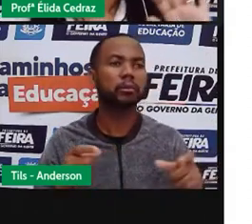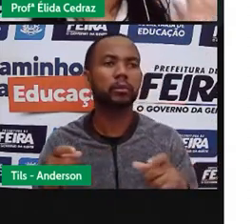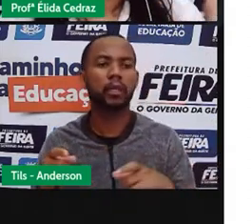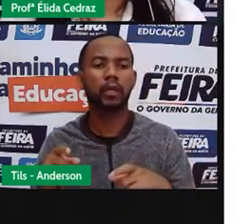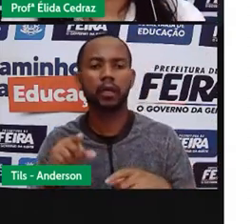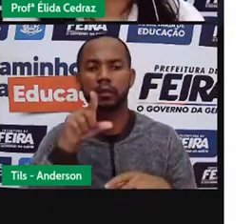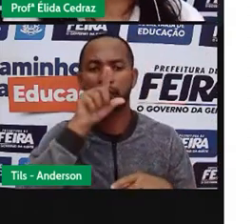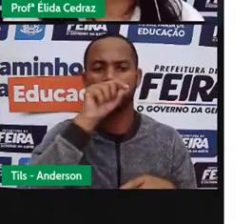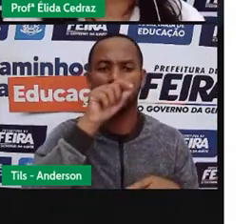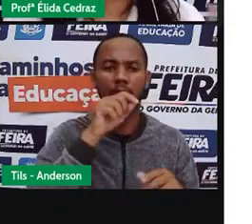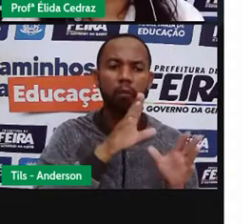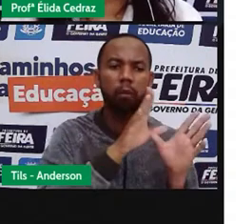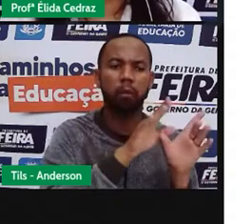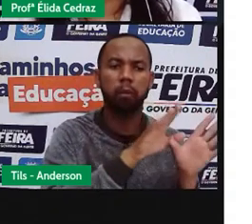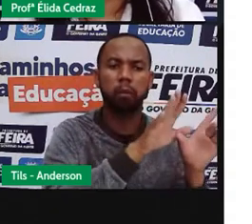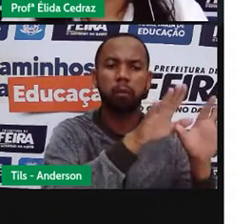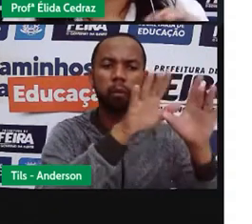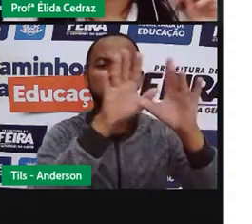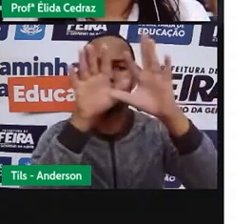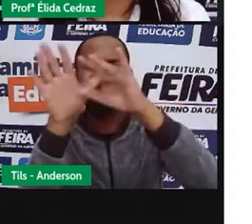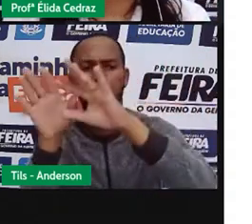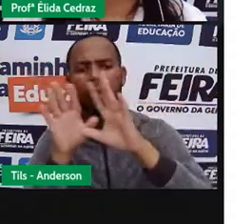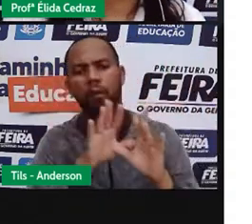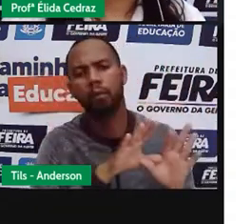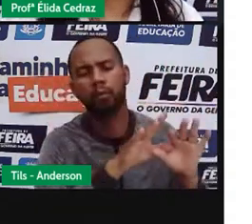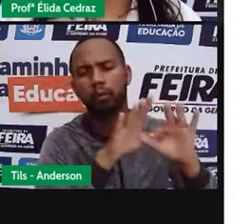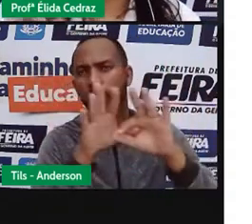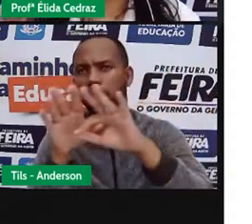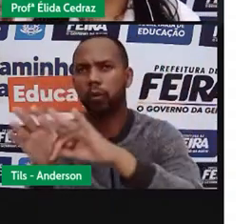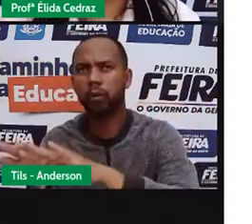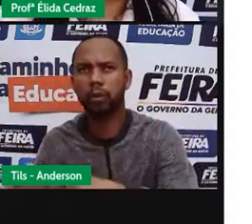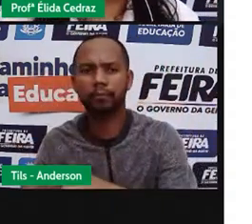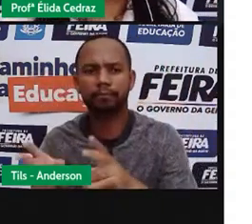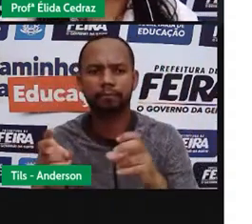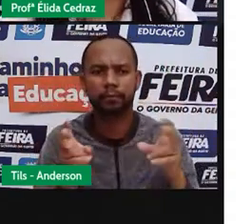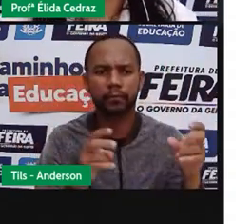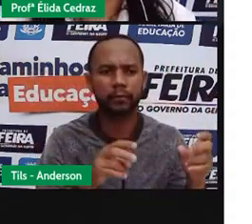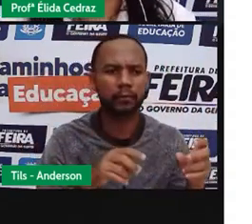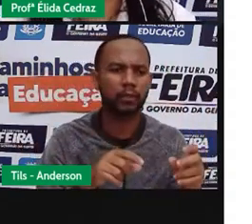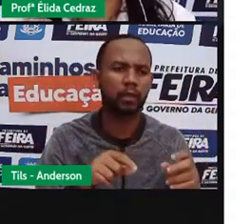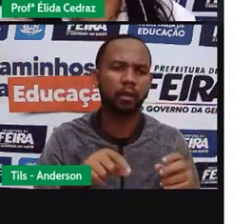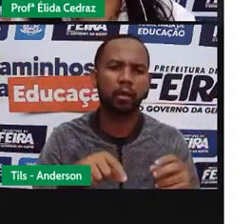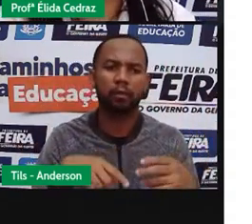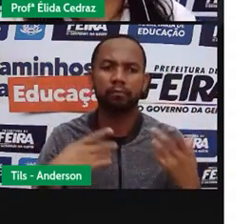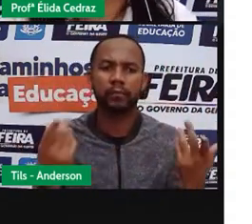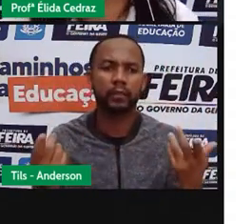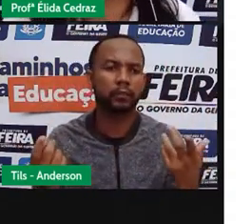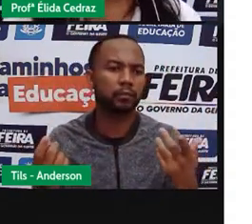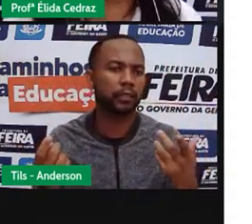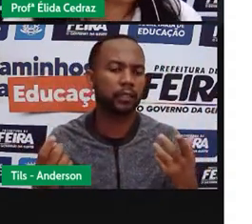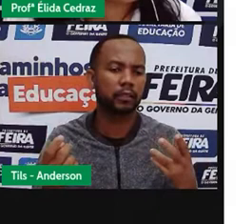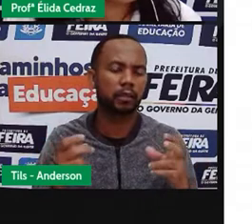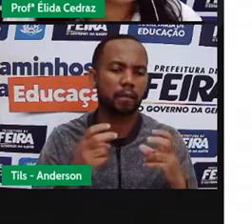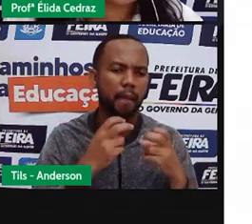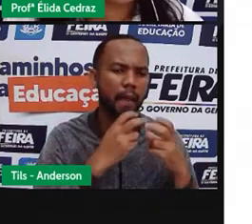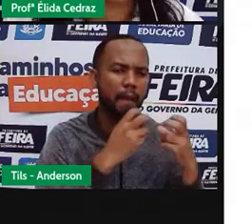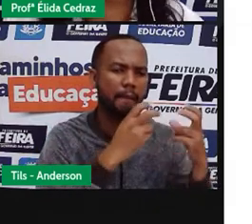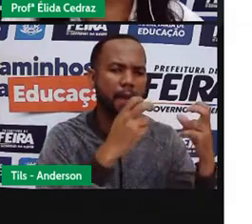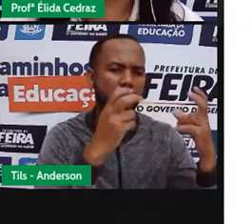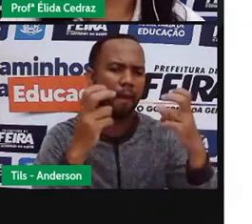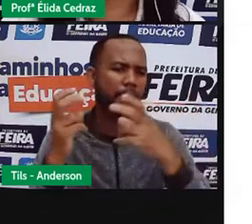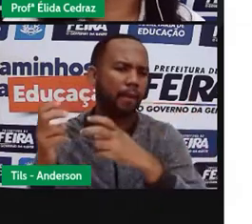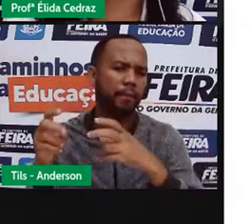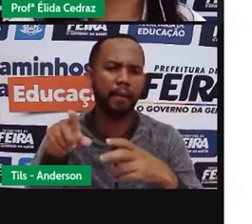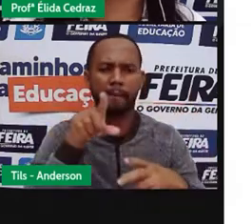passarinhos, que têm os hábitos de mudar. As cigarras, que costumam acantar sempre no mesmo horário.